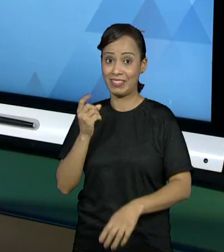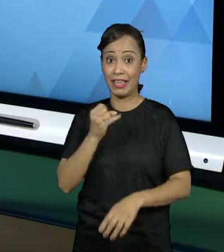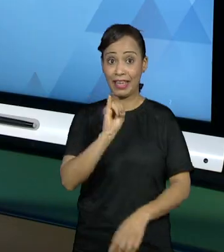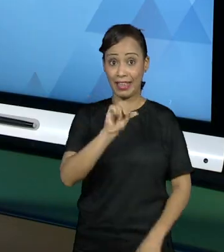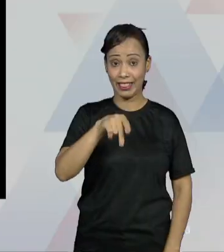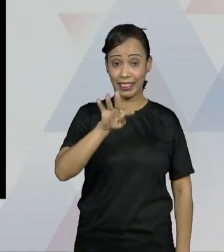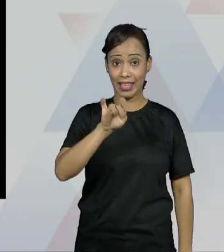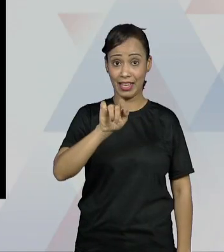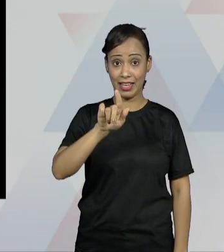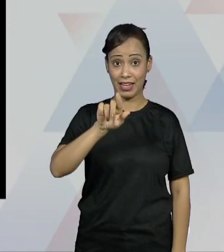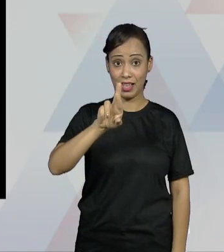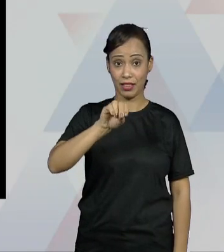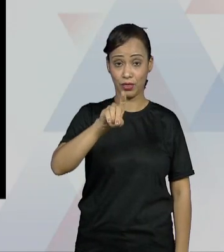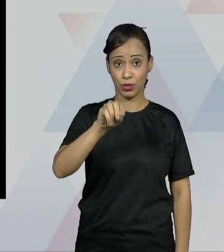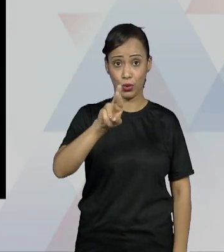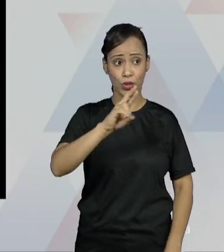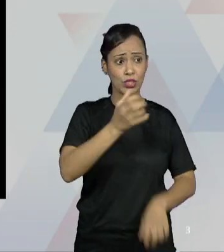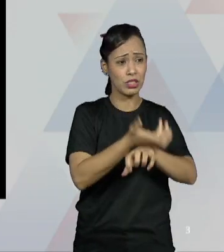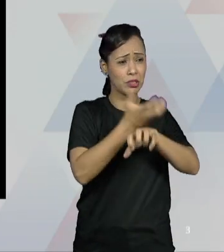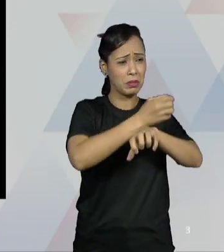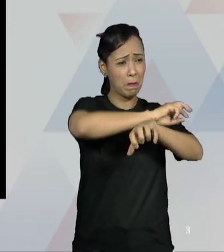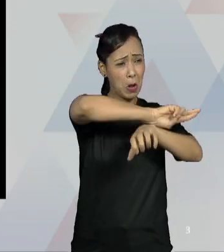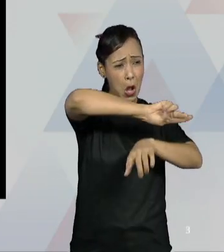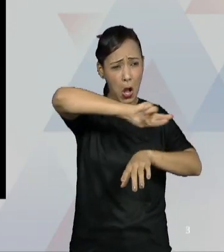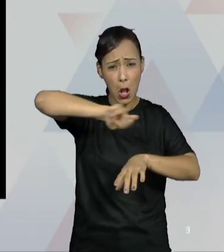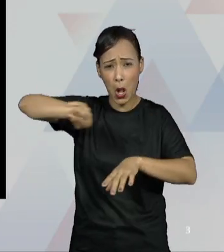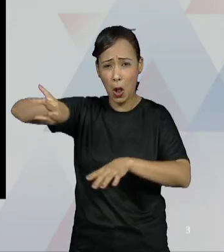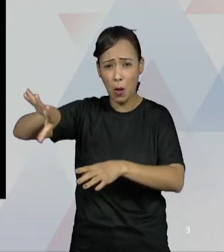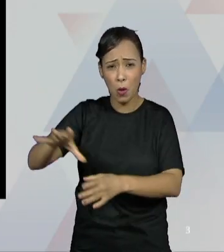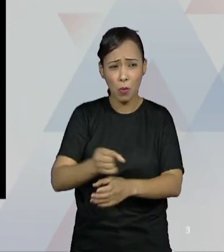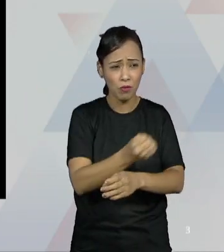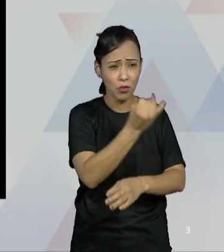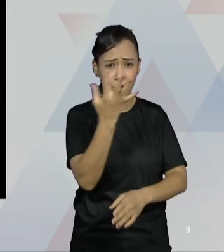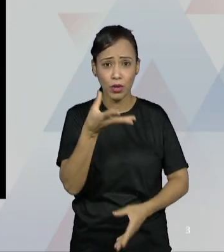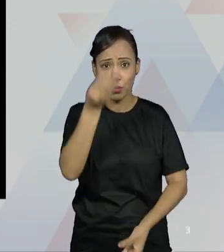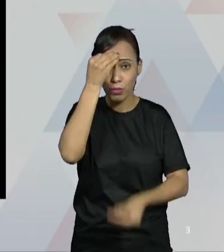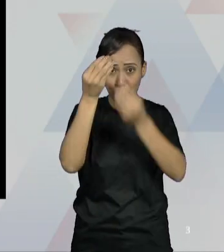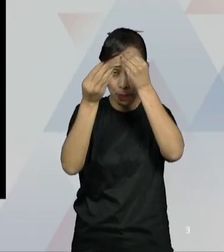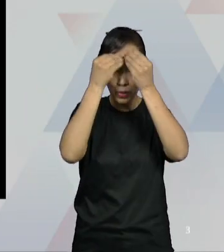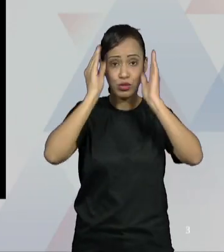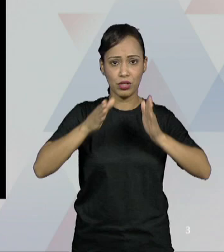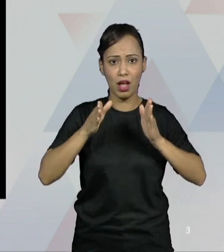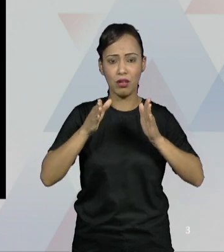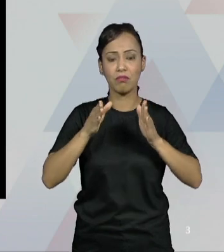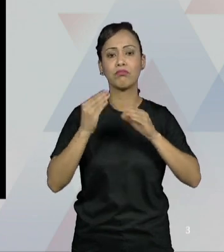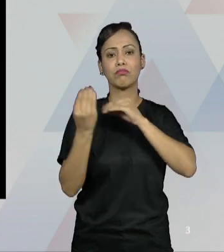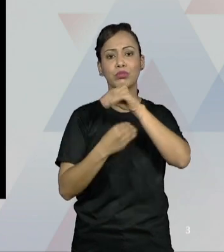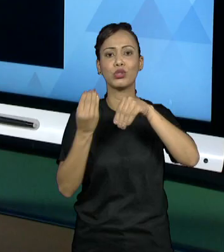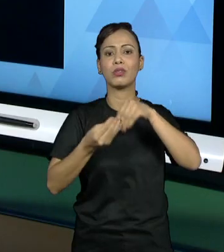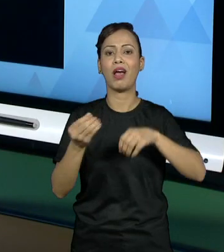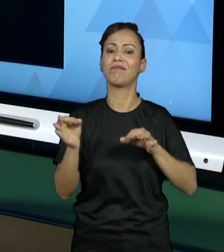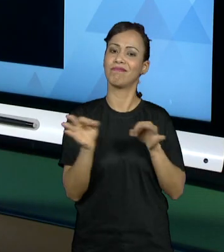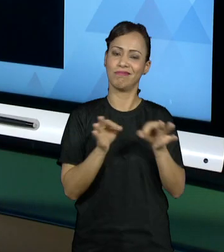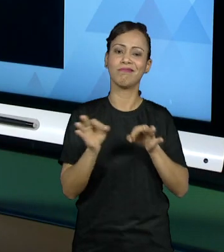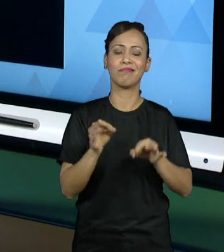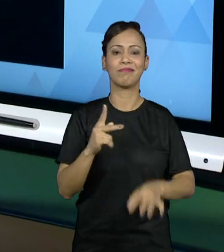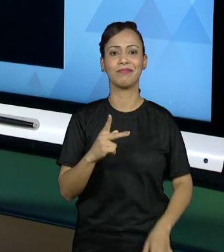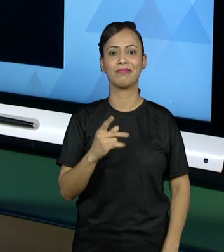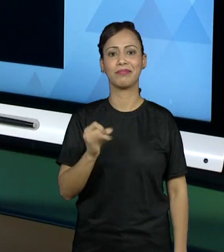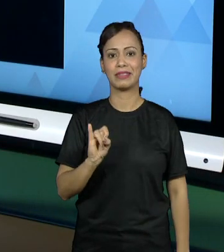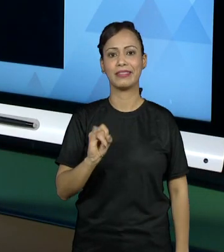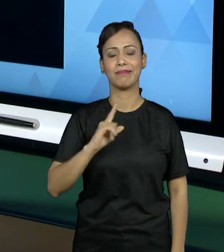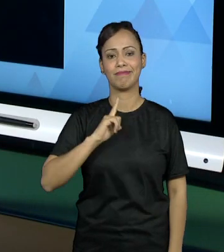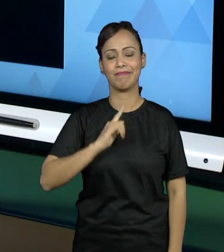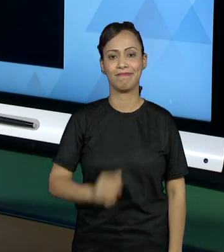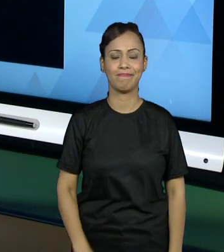projeto. Durante o curso de gestão pública, você passou por diversas disciplinas, desenvolveu trabalhos,